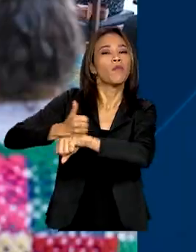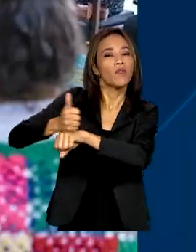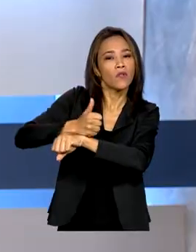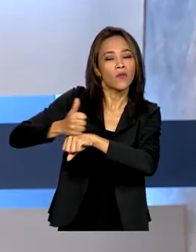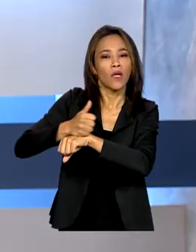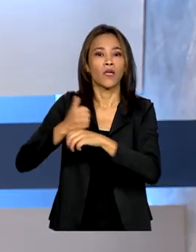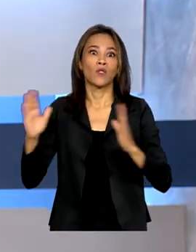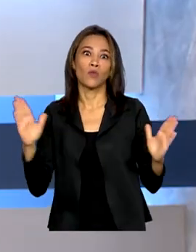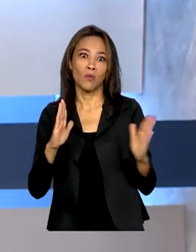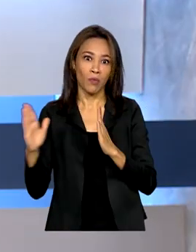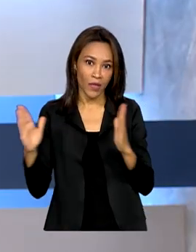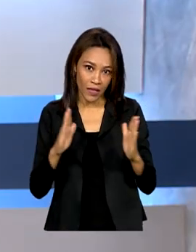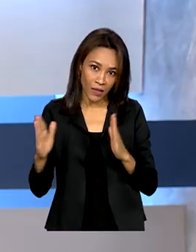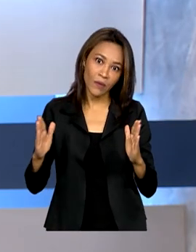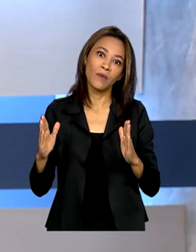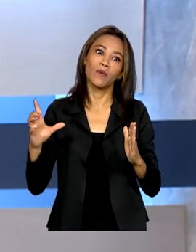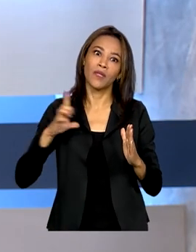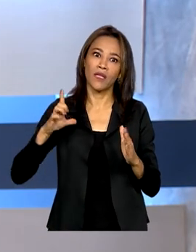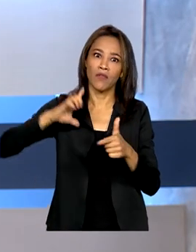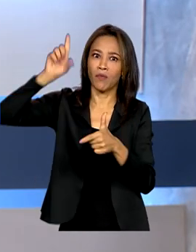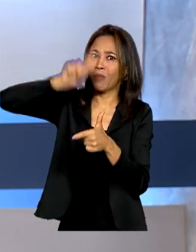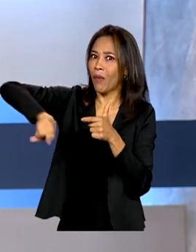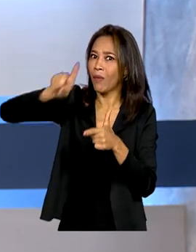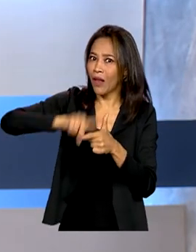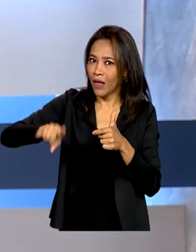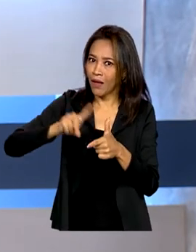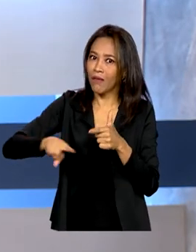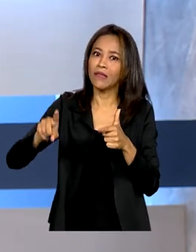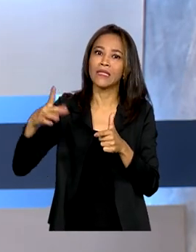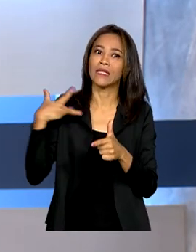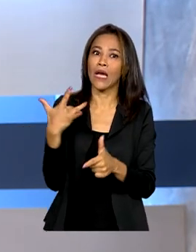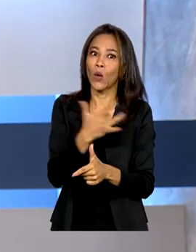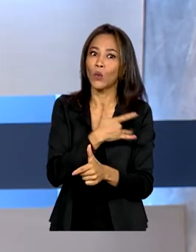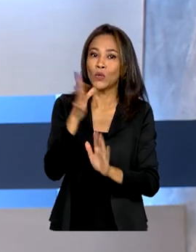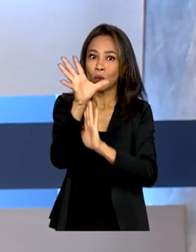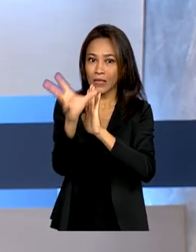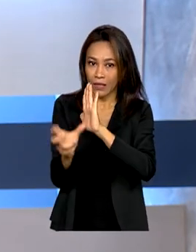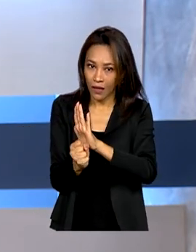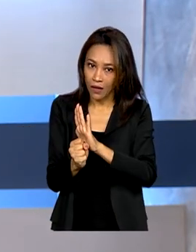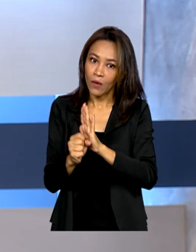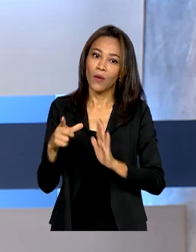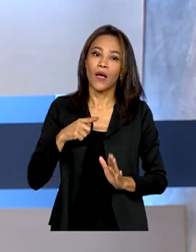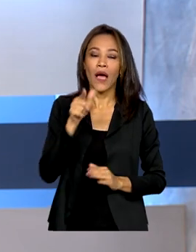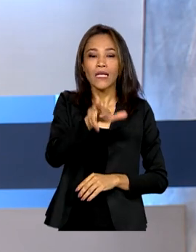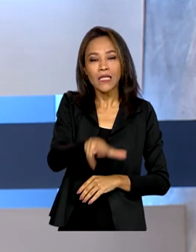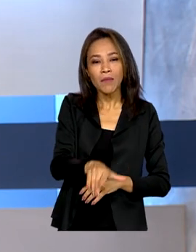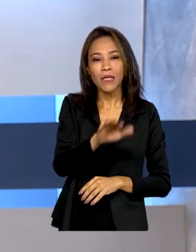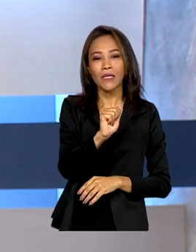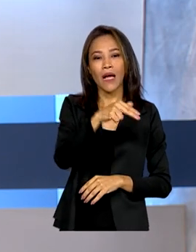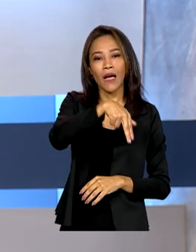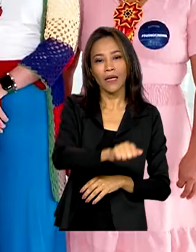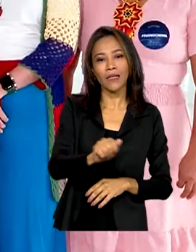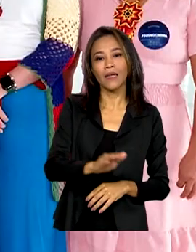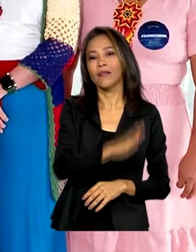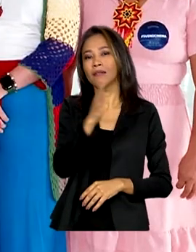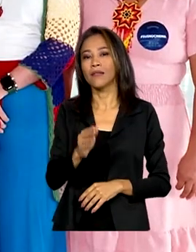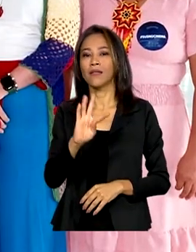a maior crise de saúde do século. O documentário foi co-dirigido pelas irmãs Ana e Helena Peta.